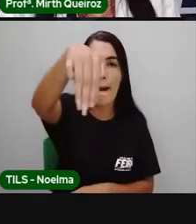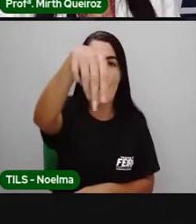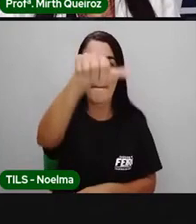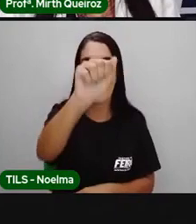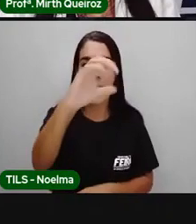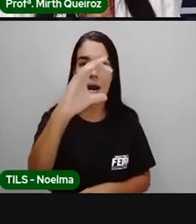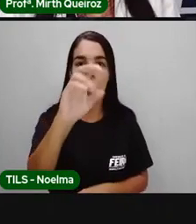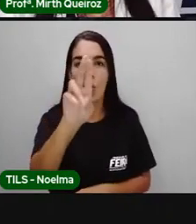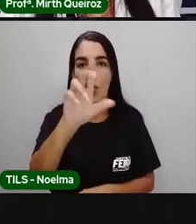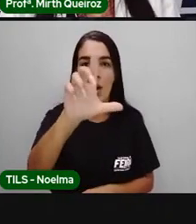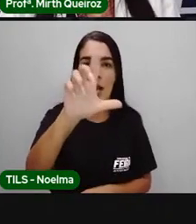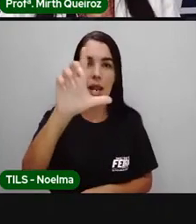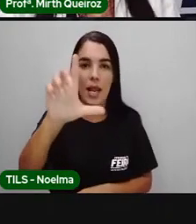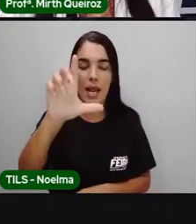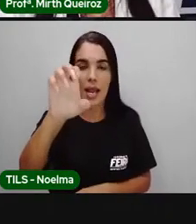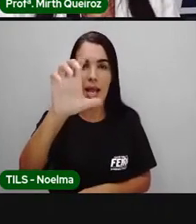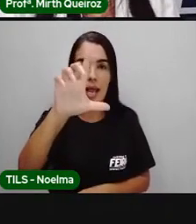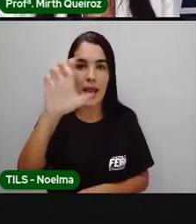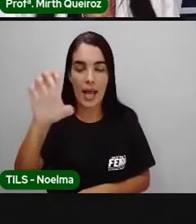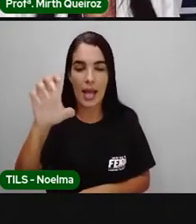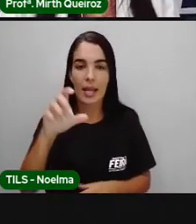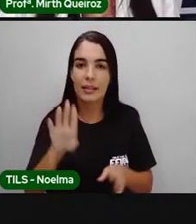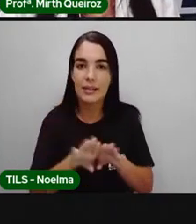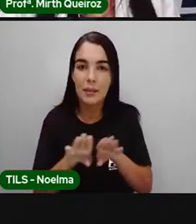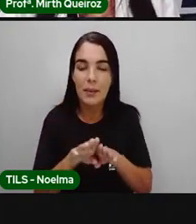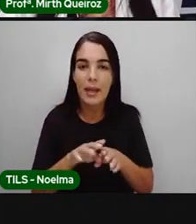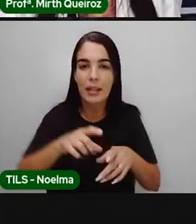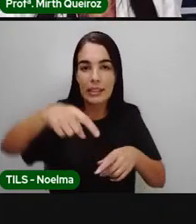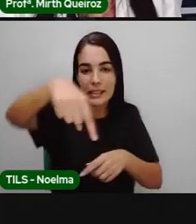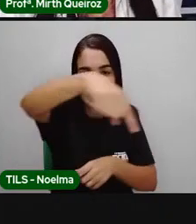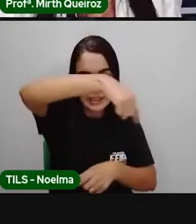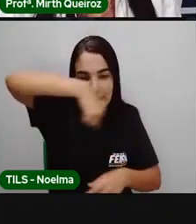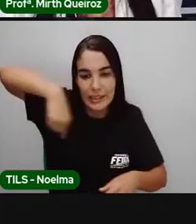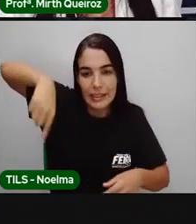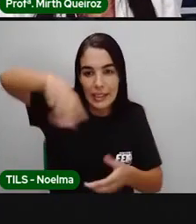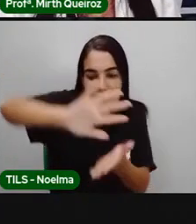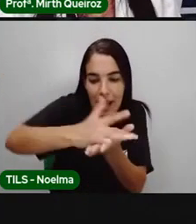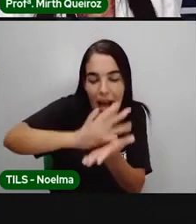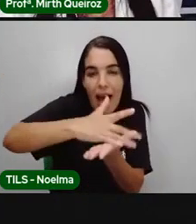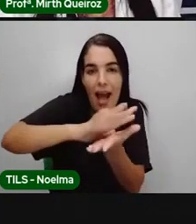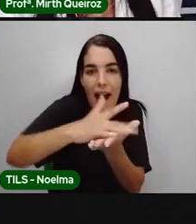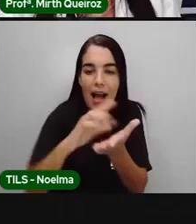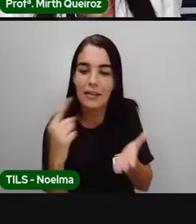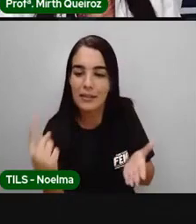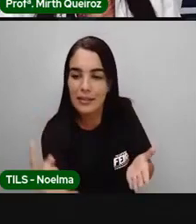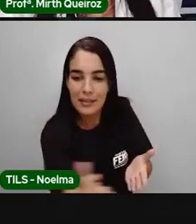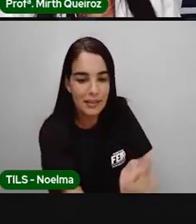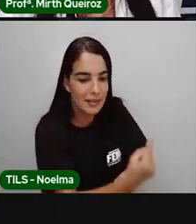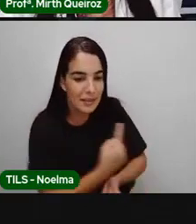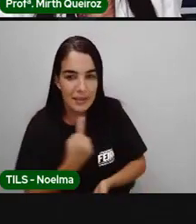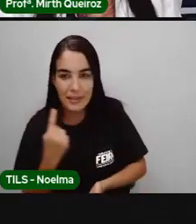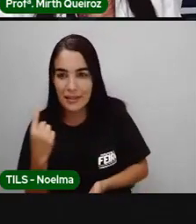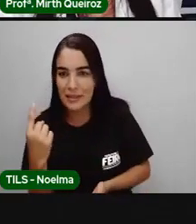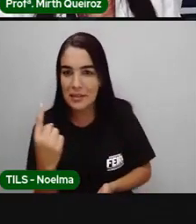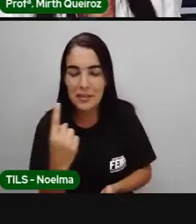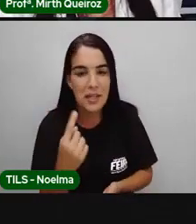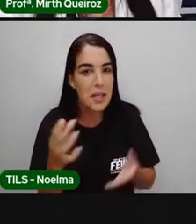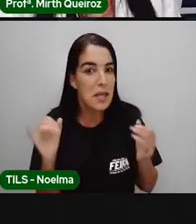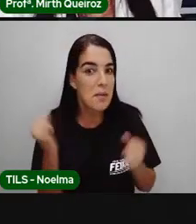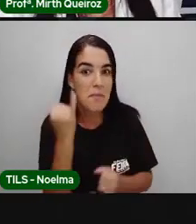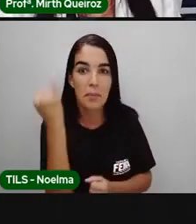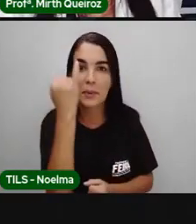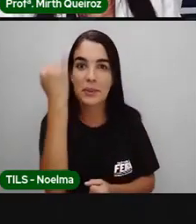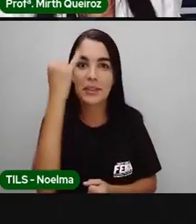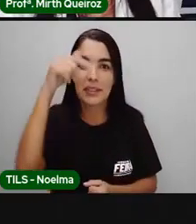brasileira, e o samba de roda. Quem é que nunca viu um samba de roda? É uma variação musical do samba, né? Temos